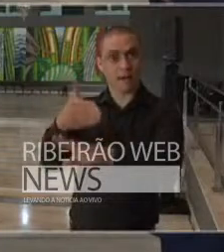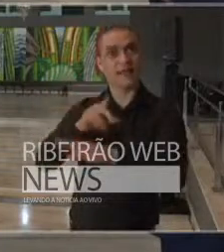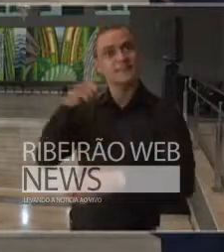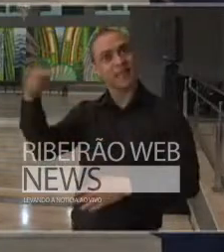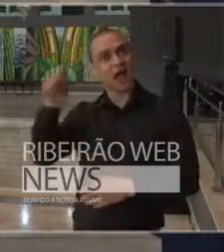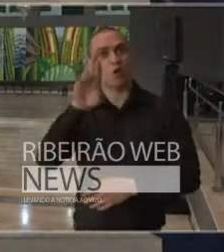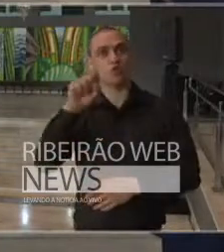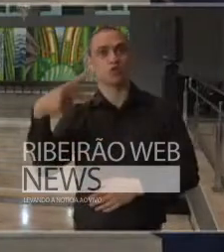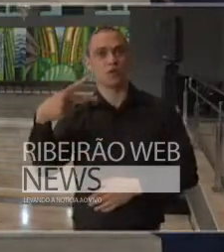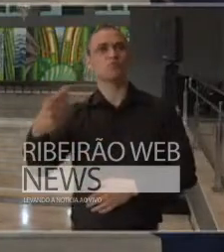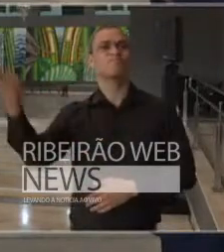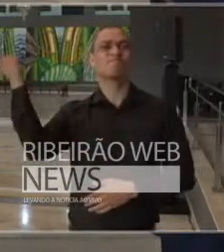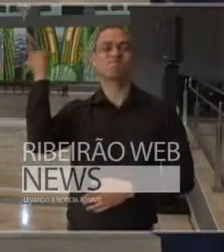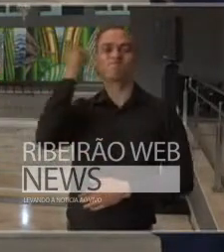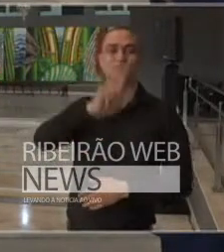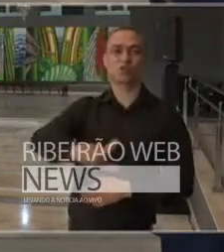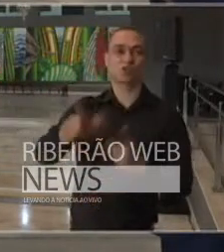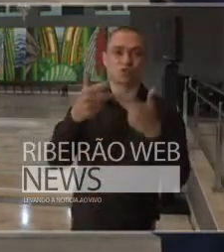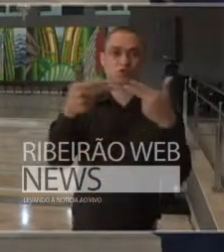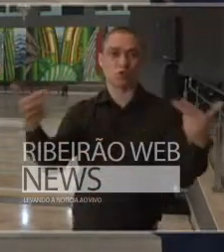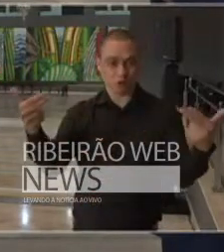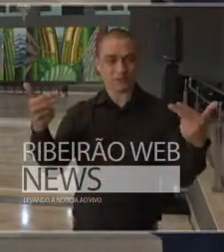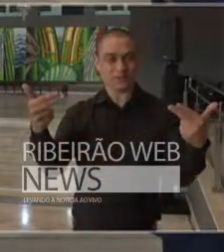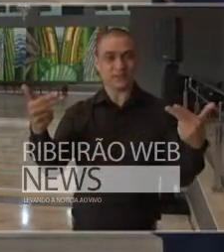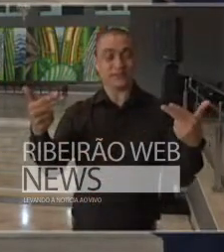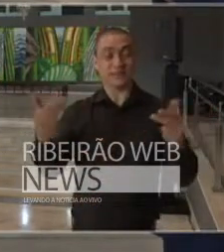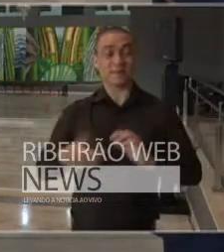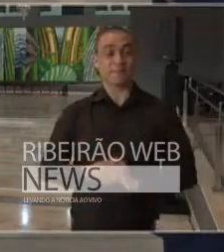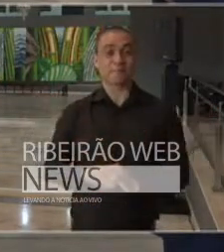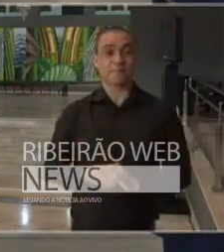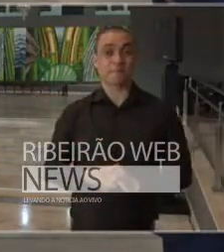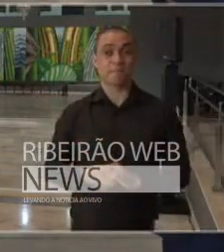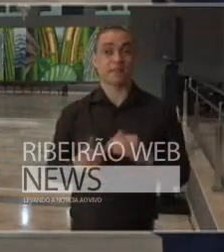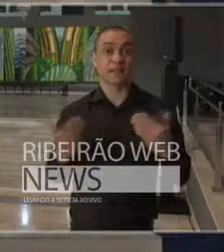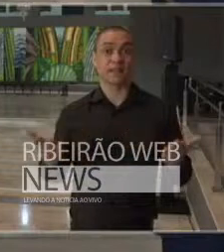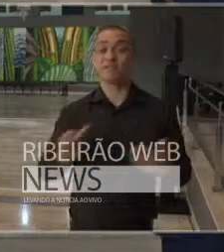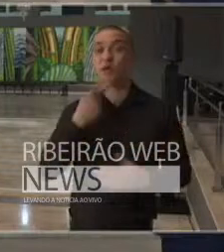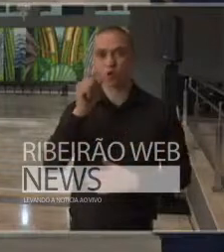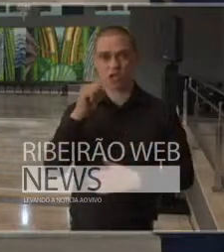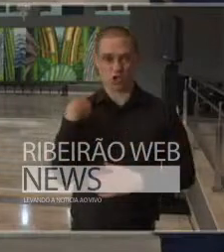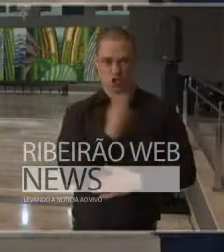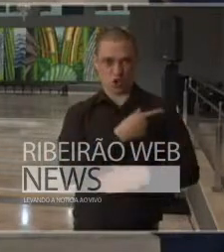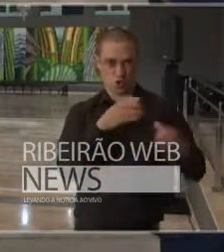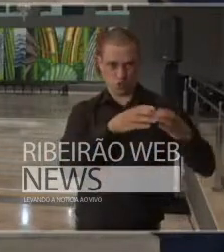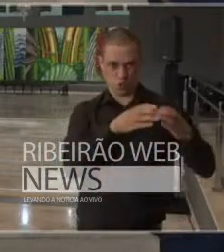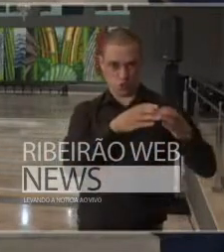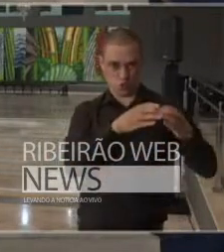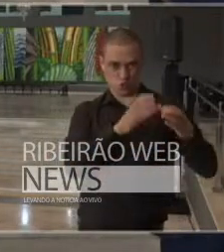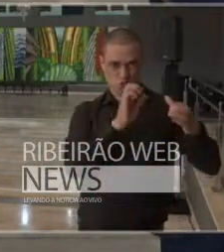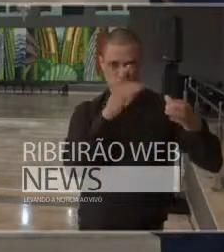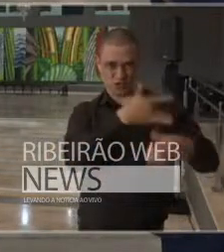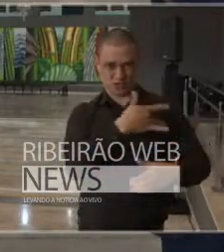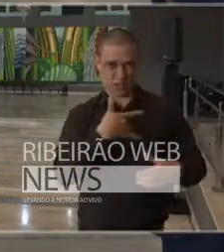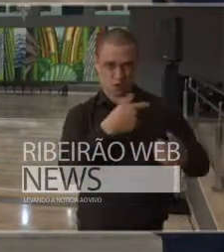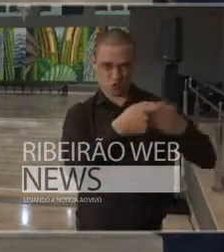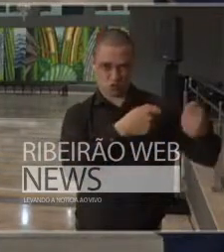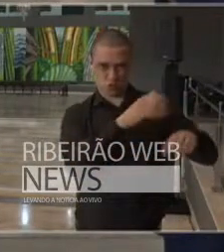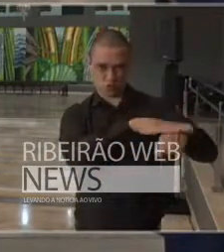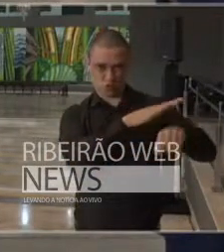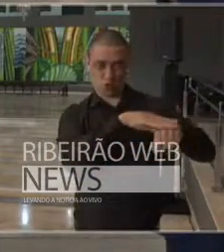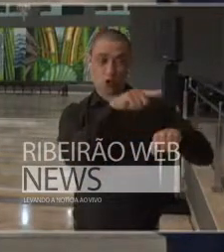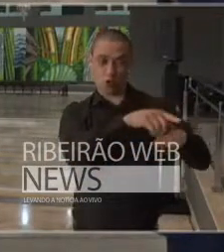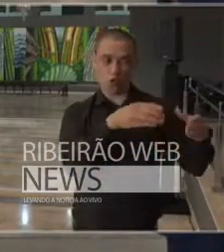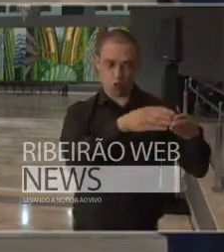essa conquista realmente e dizer que o centro de contingência aqui ele aparece muito